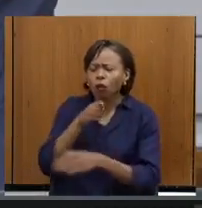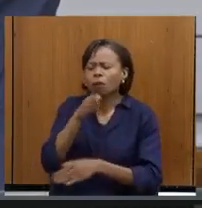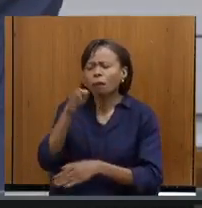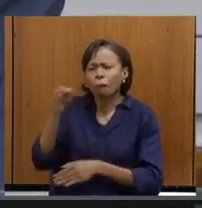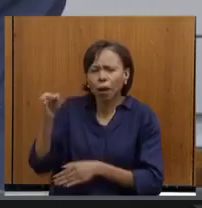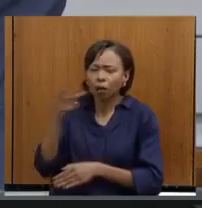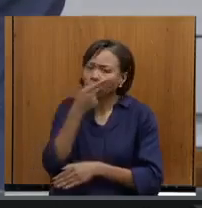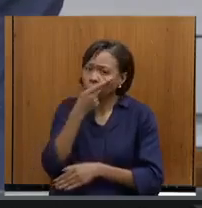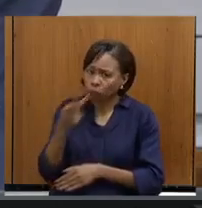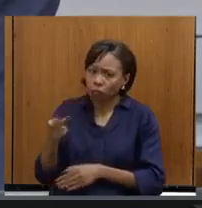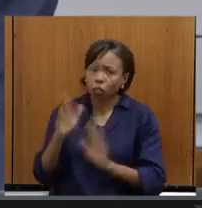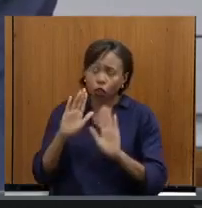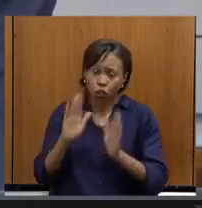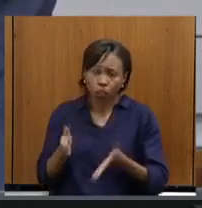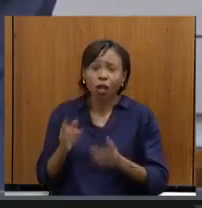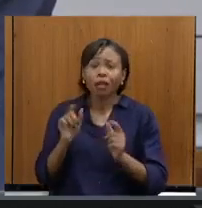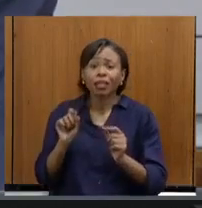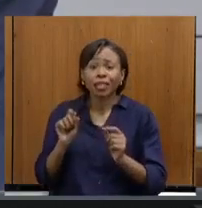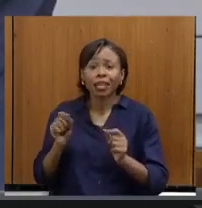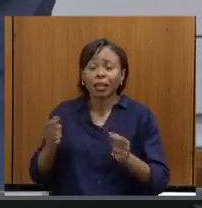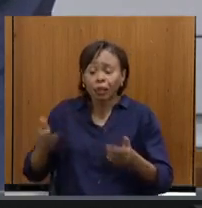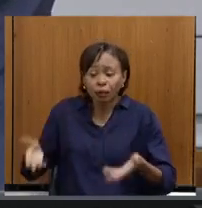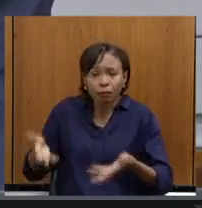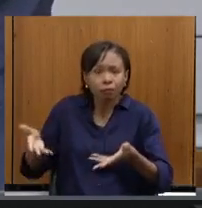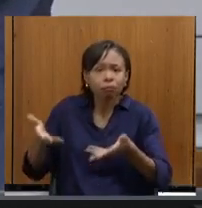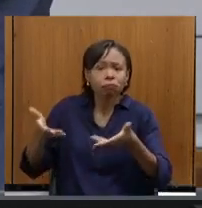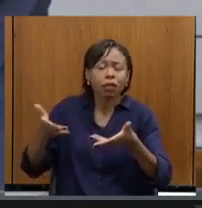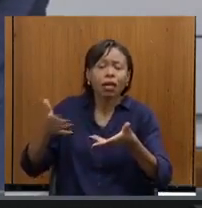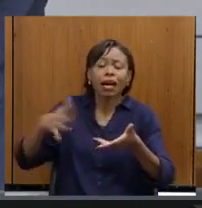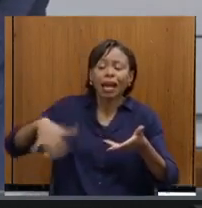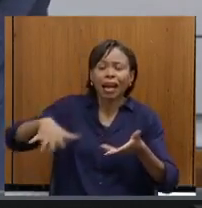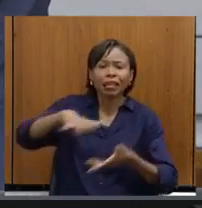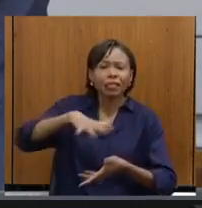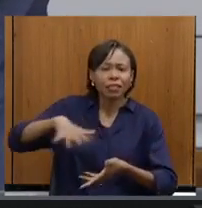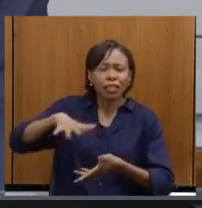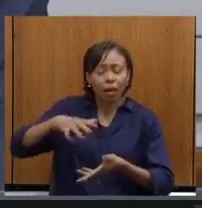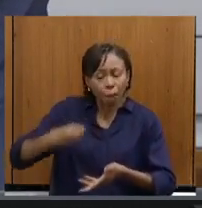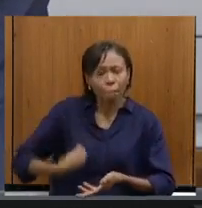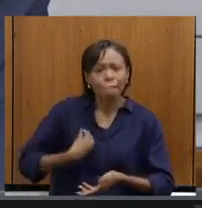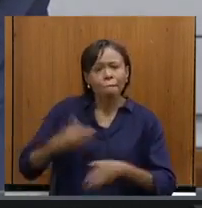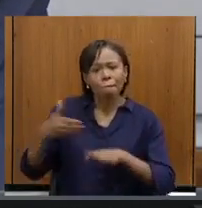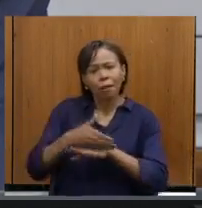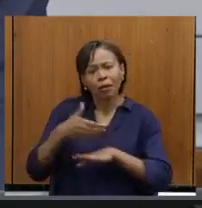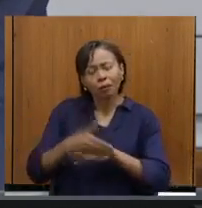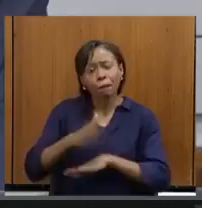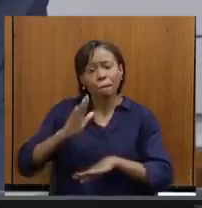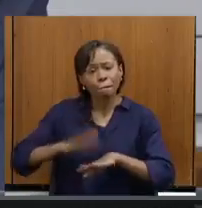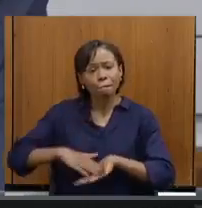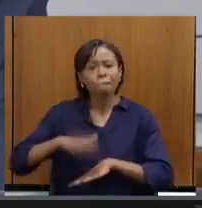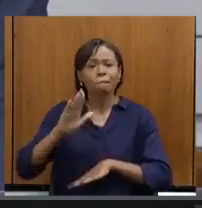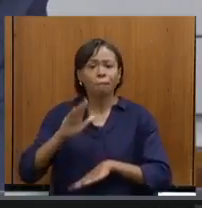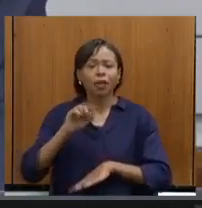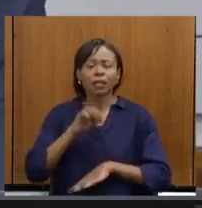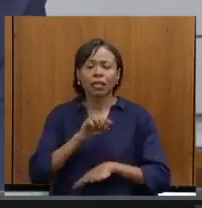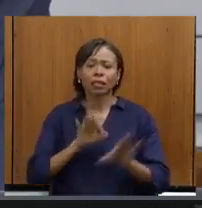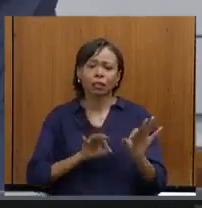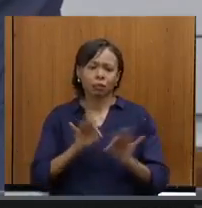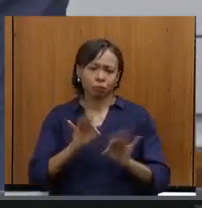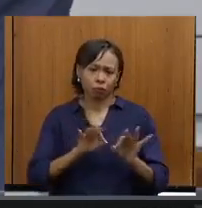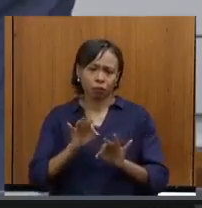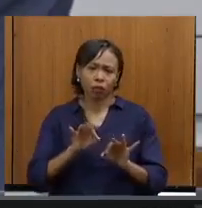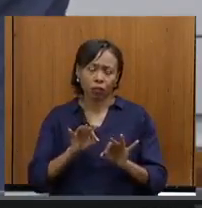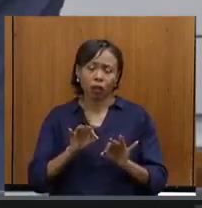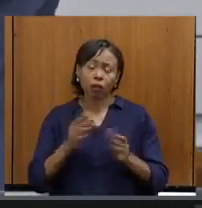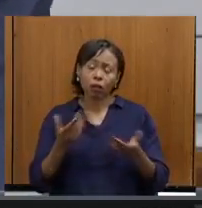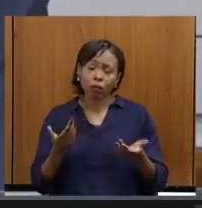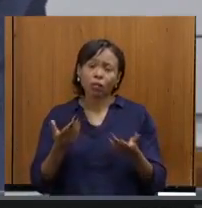visitado, é de poder motivar realmente esses segmentos a participarem mais ainda desses projetos. Porque a gente